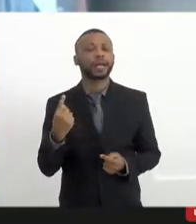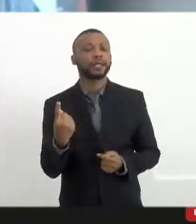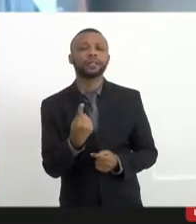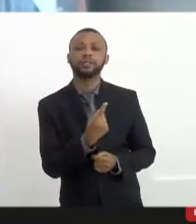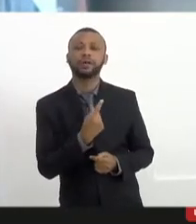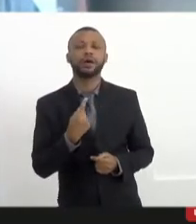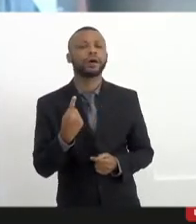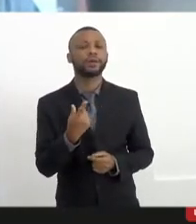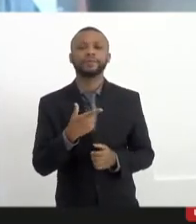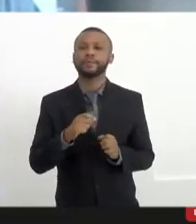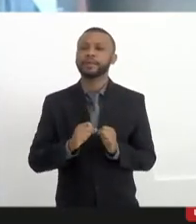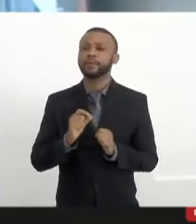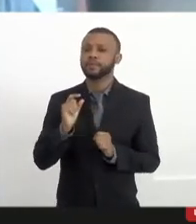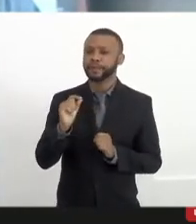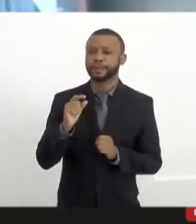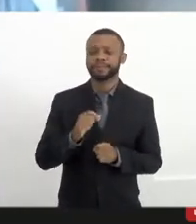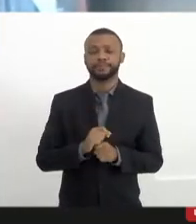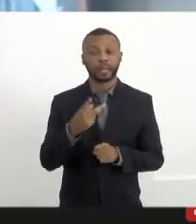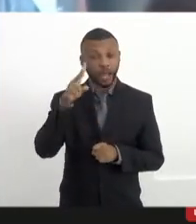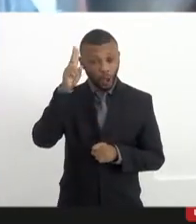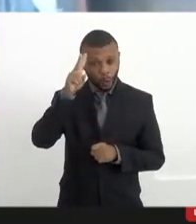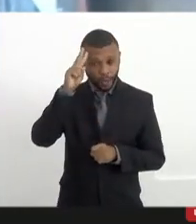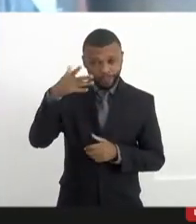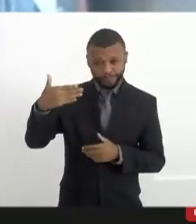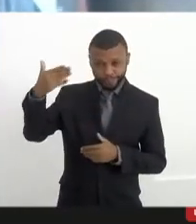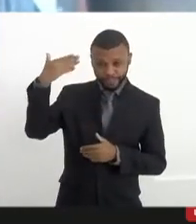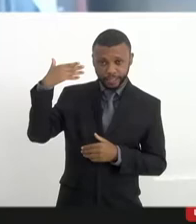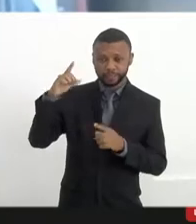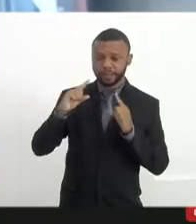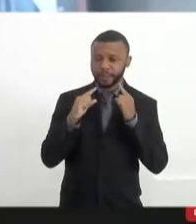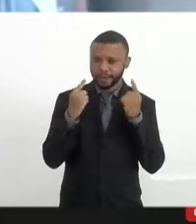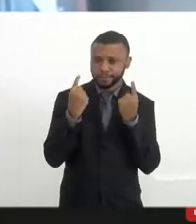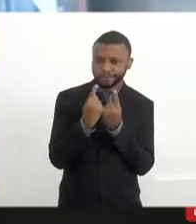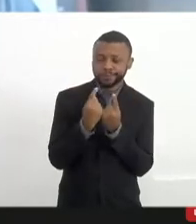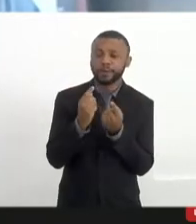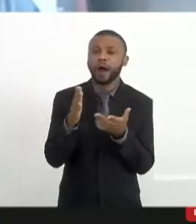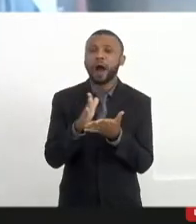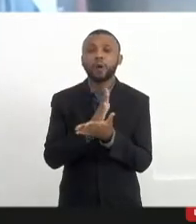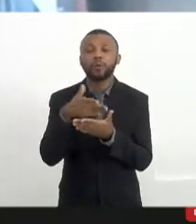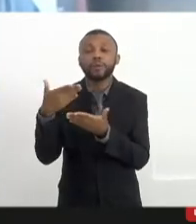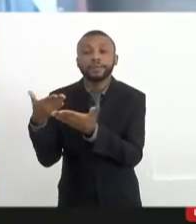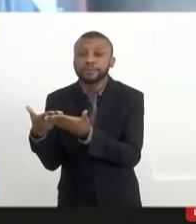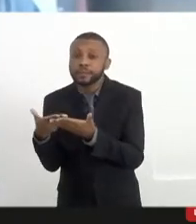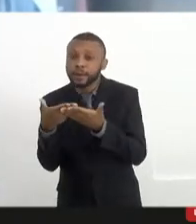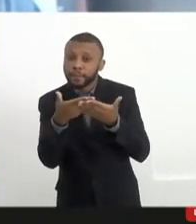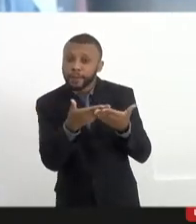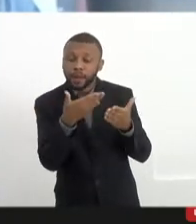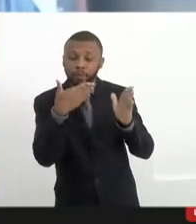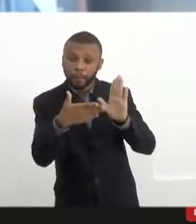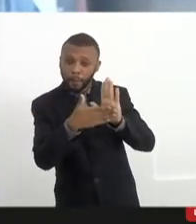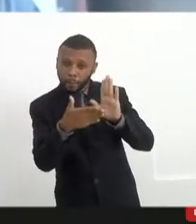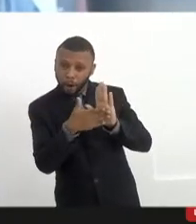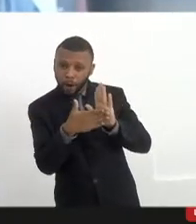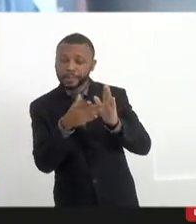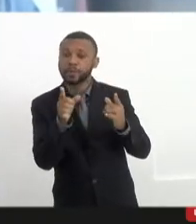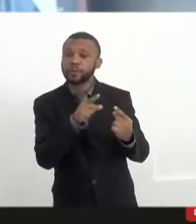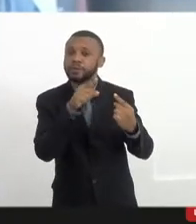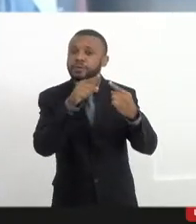e, naquela reunião, alguns dos encaminhamentos nossos, além de ampliar a luta,